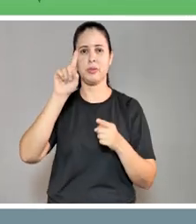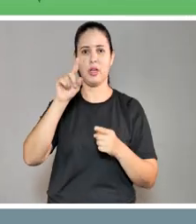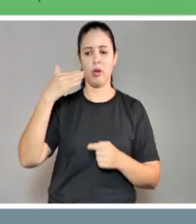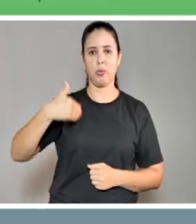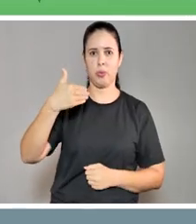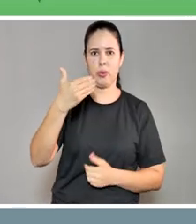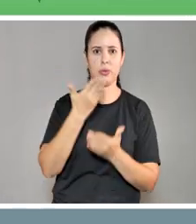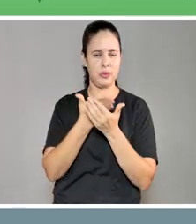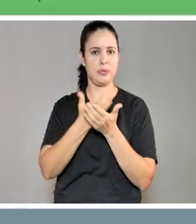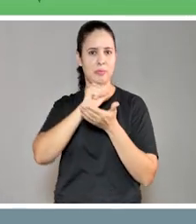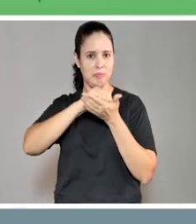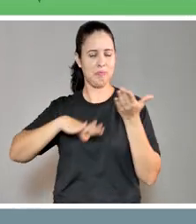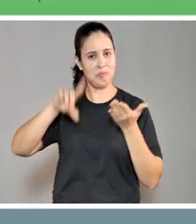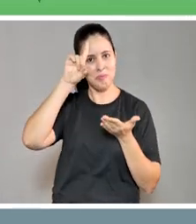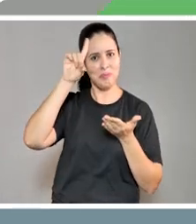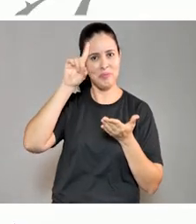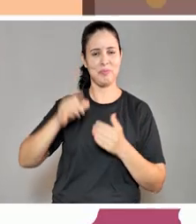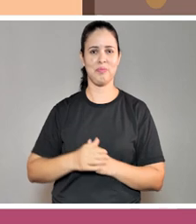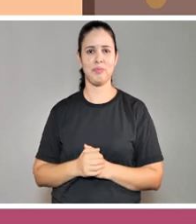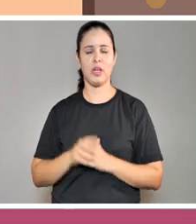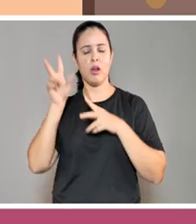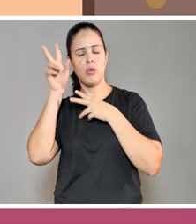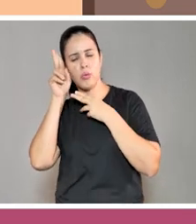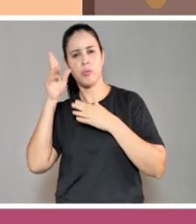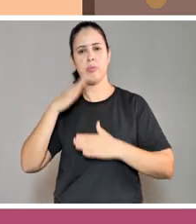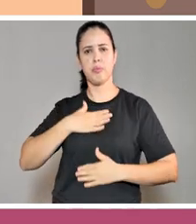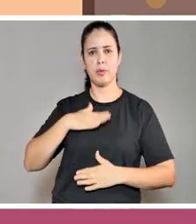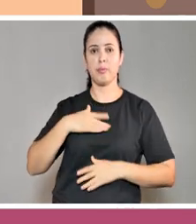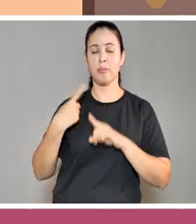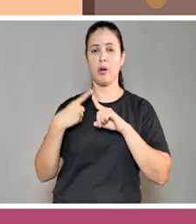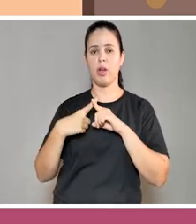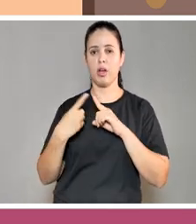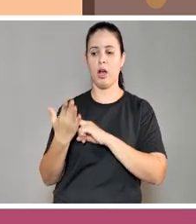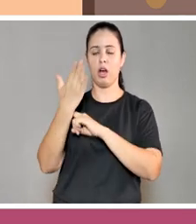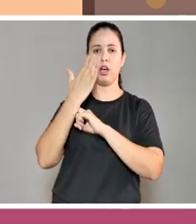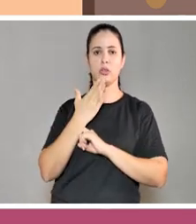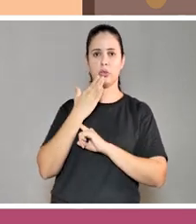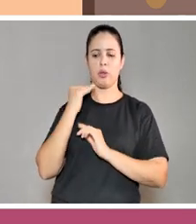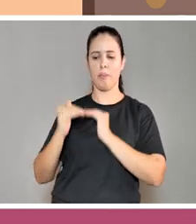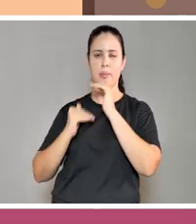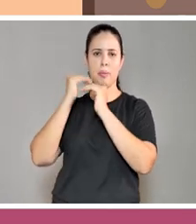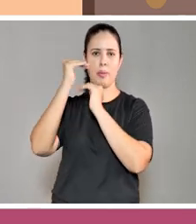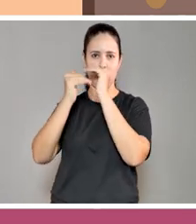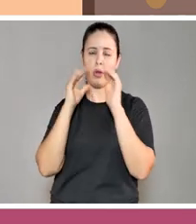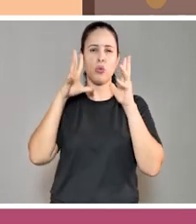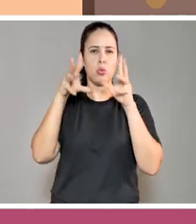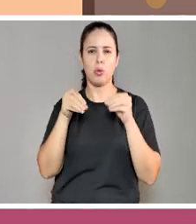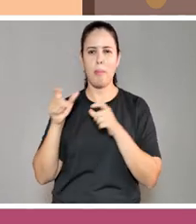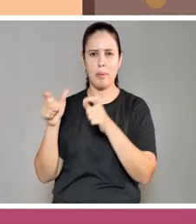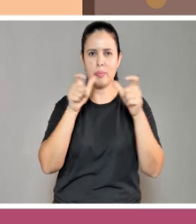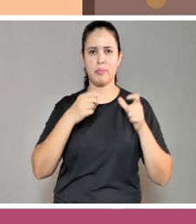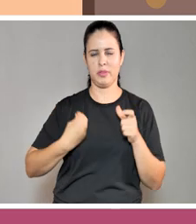dar continuidade nas tarefas diárias. Durma bem. O sono está diretamente ligado com a produtividade de todos os